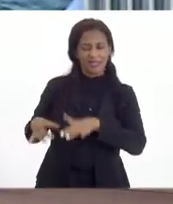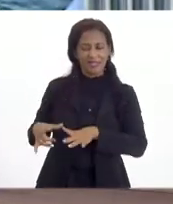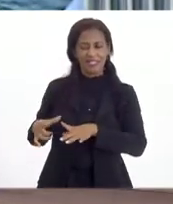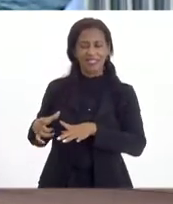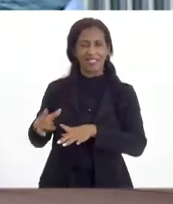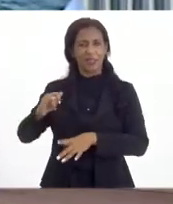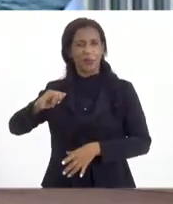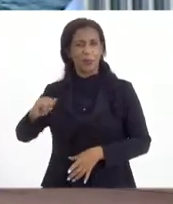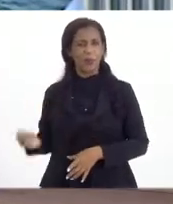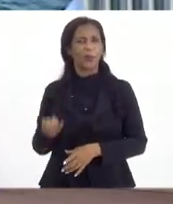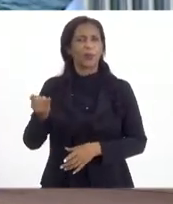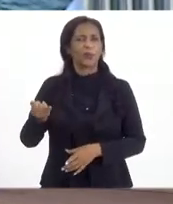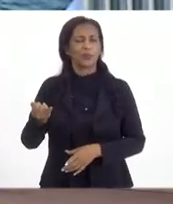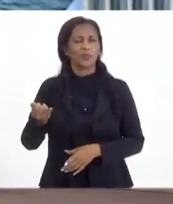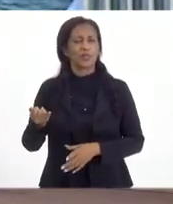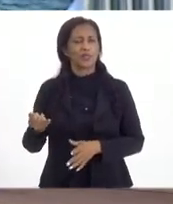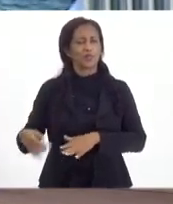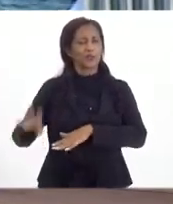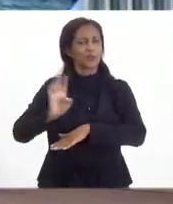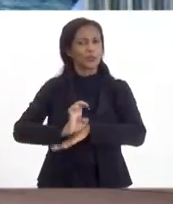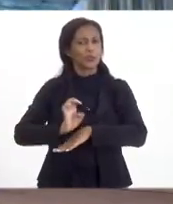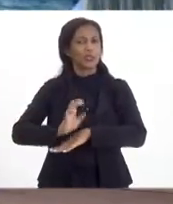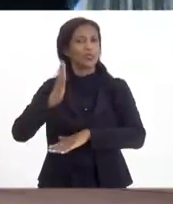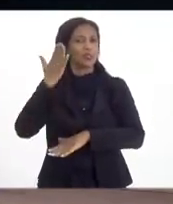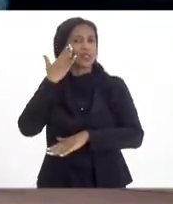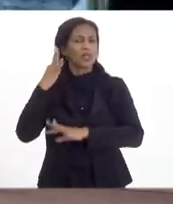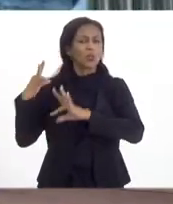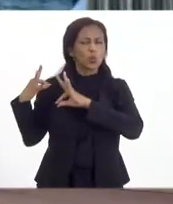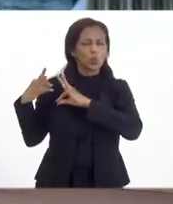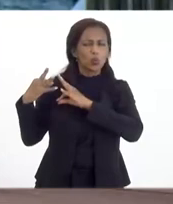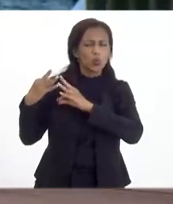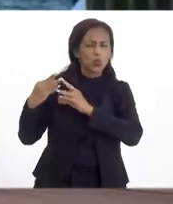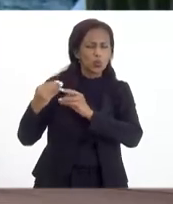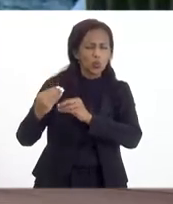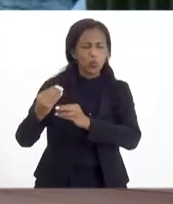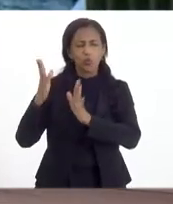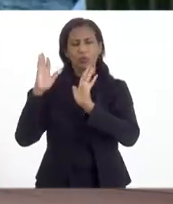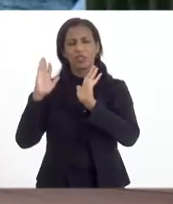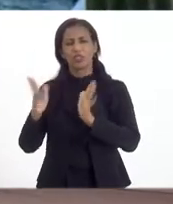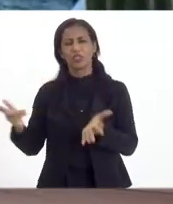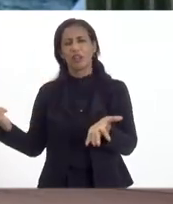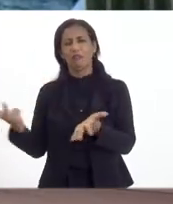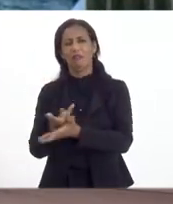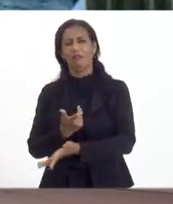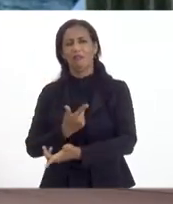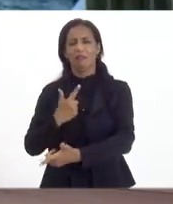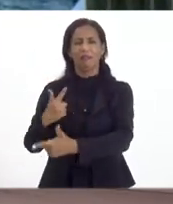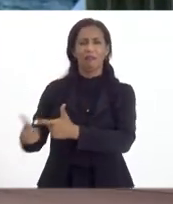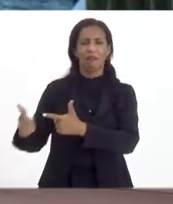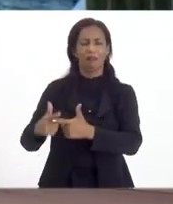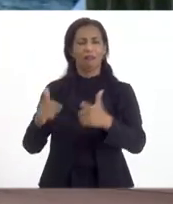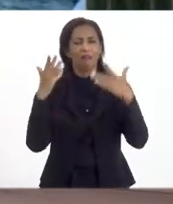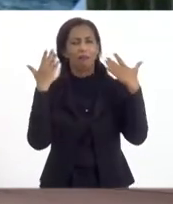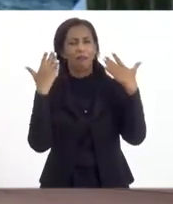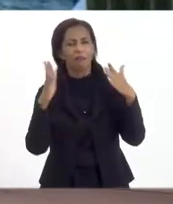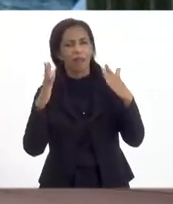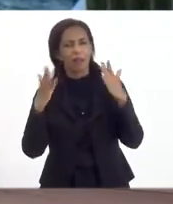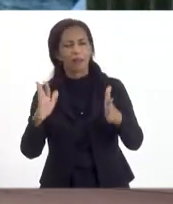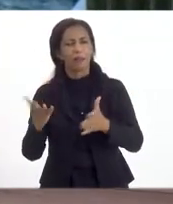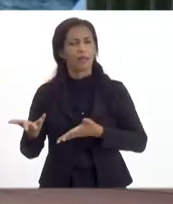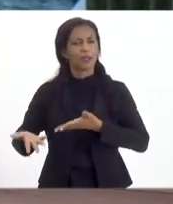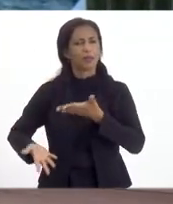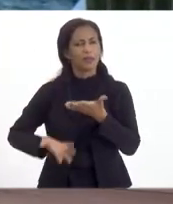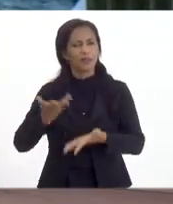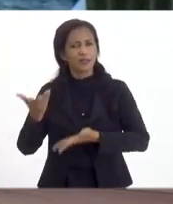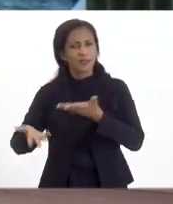construção para o nosso Estado, entendendo tudo o a gente já passou no Estado e as dificuldades que a gente teve. Então, parabéns pela iniciativa de